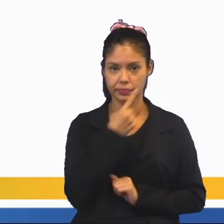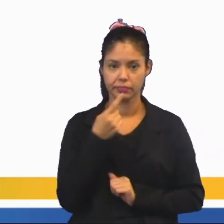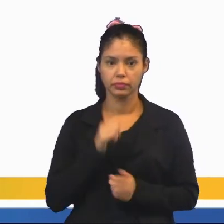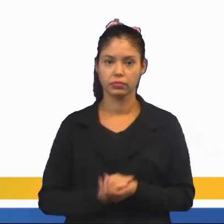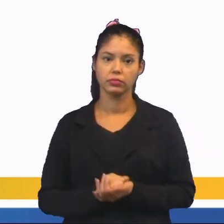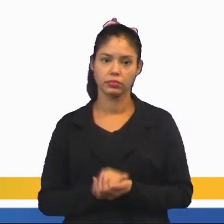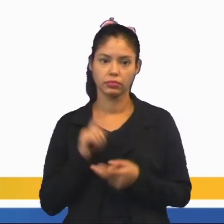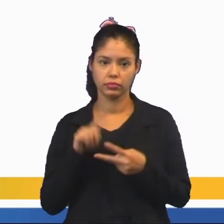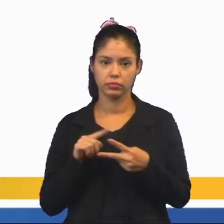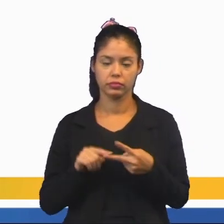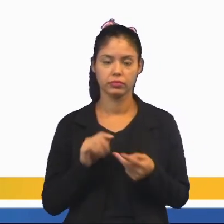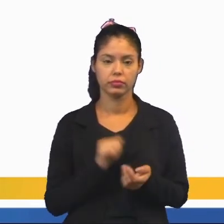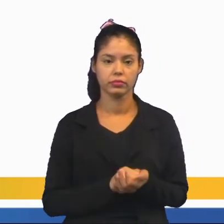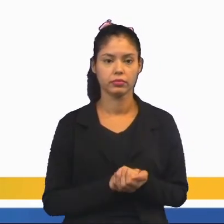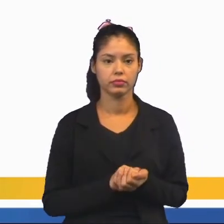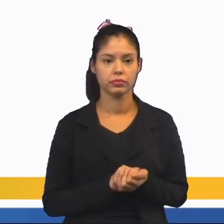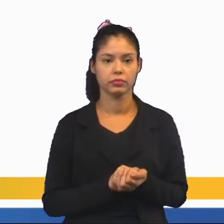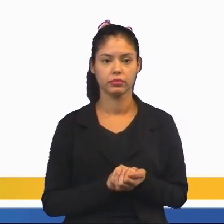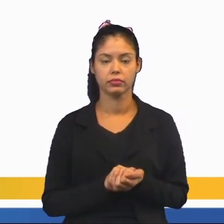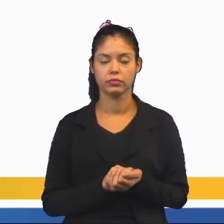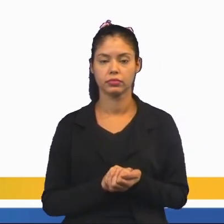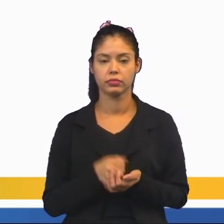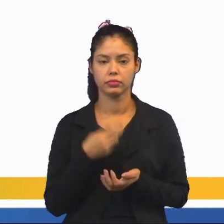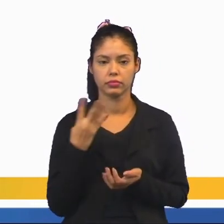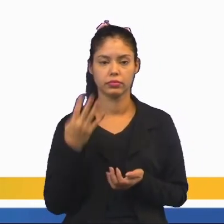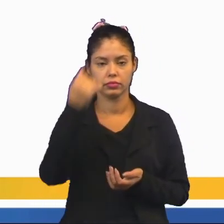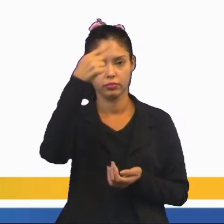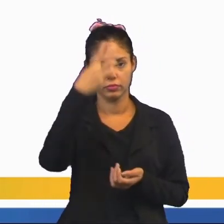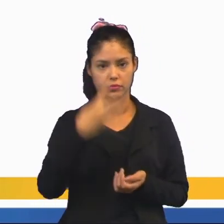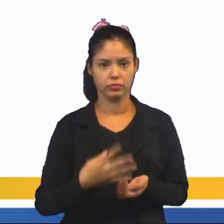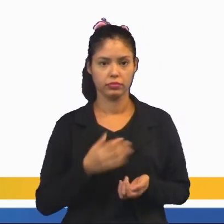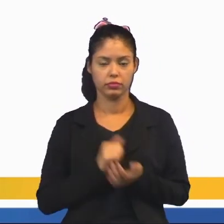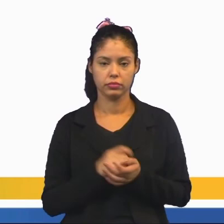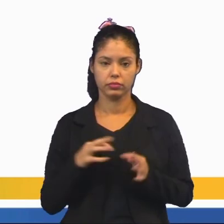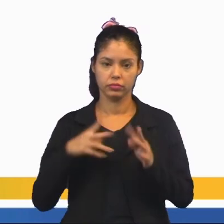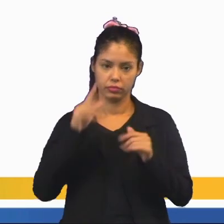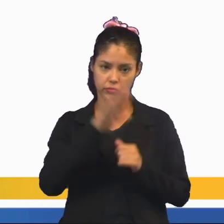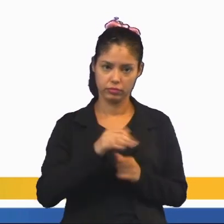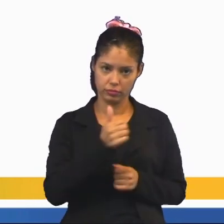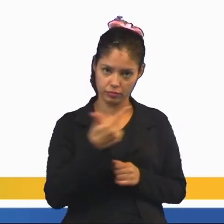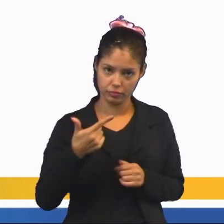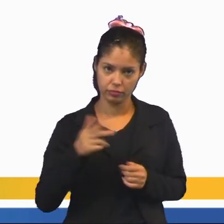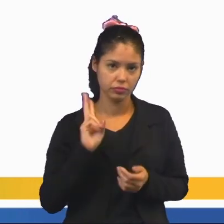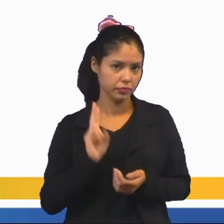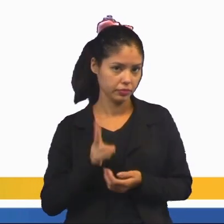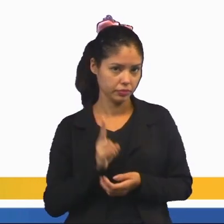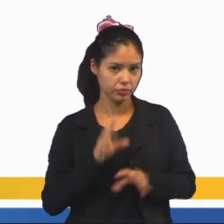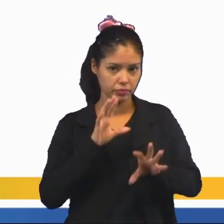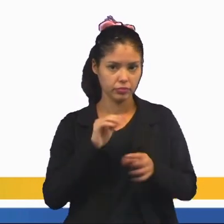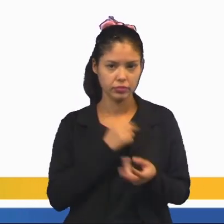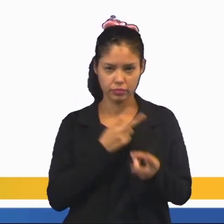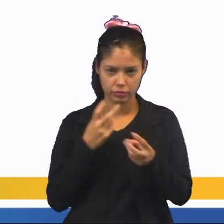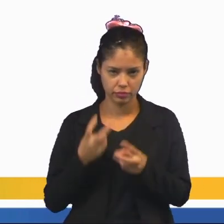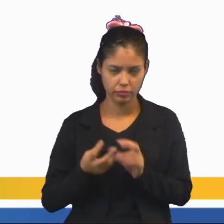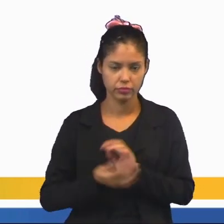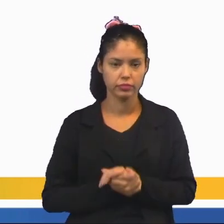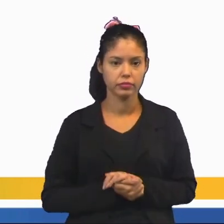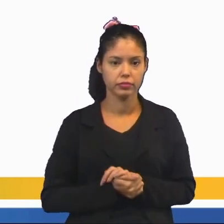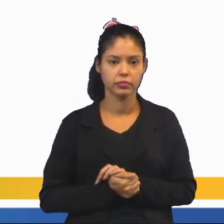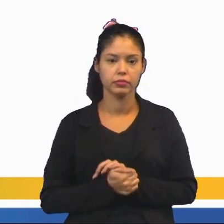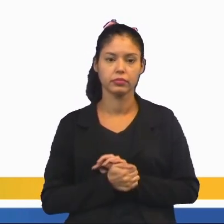cara. E nós já temos aí dois, né? Olha só a quantidade. No total, vai dar doze. Da mesma forma, perceberam?